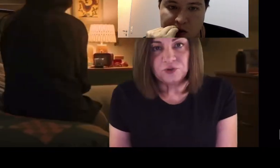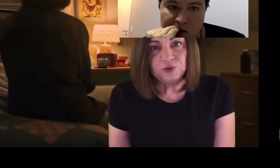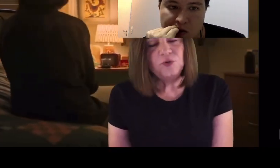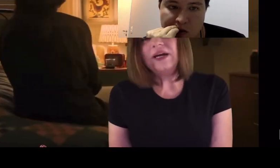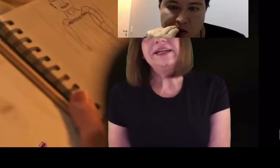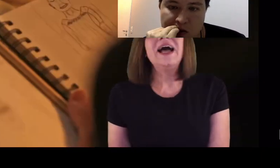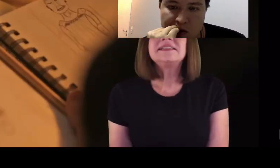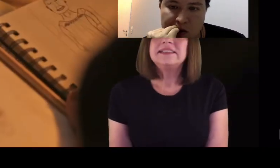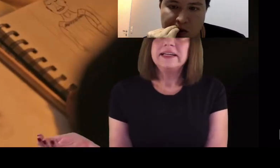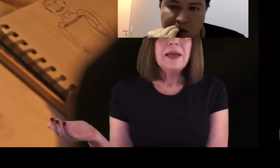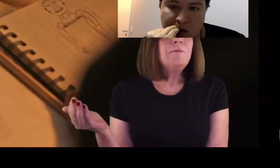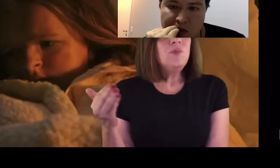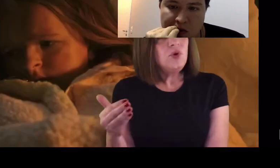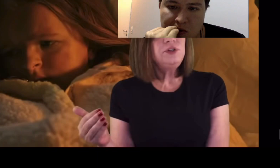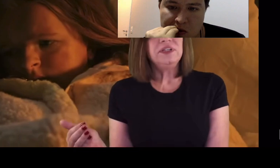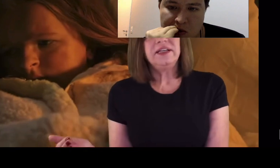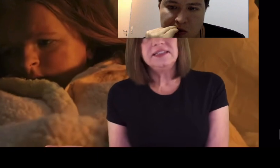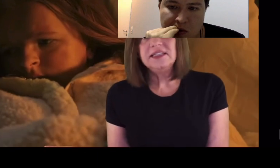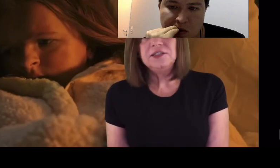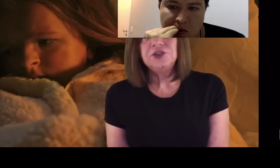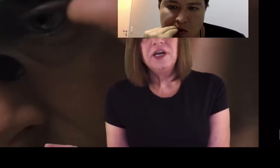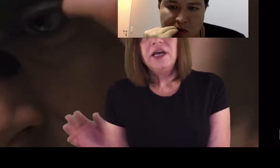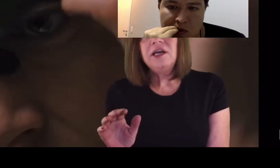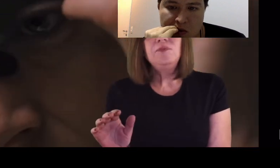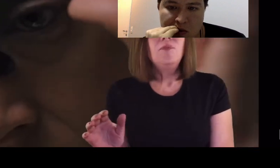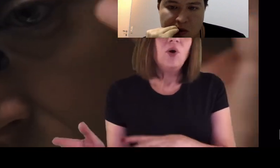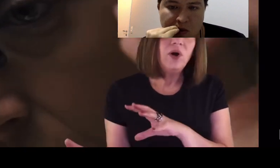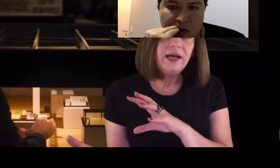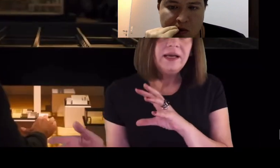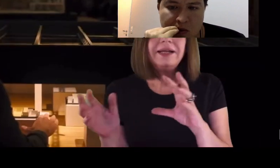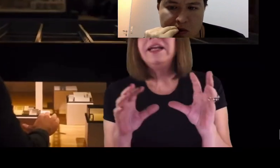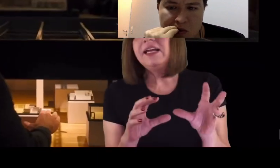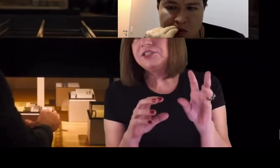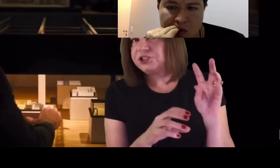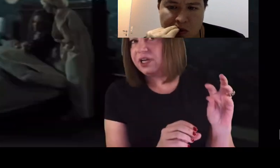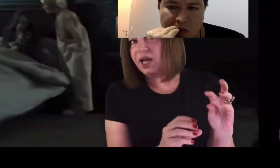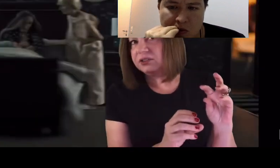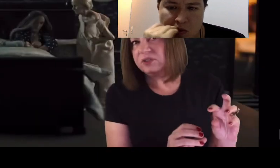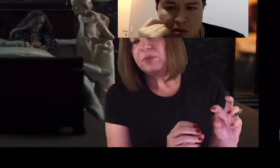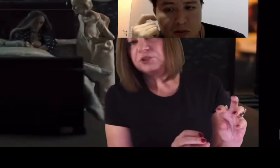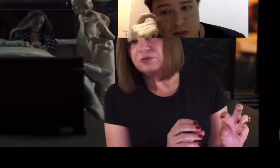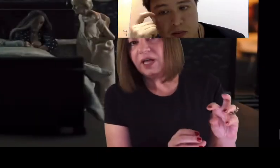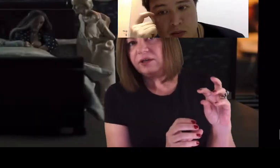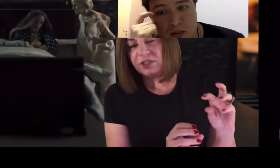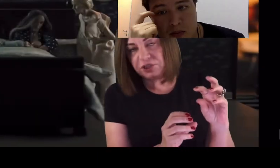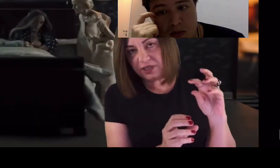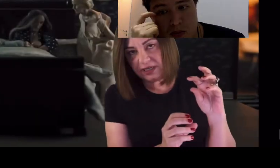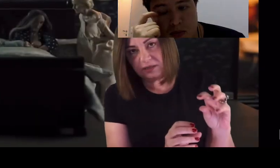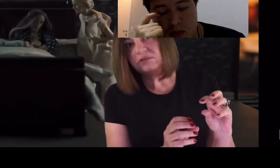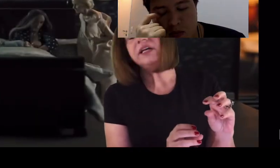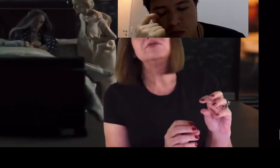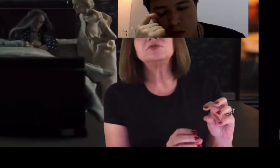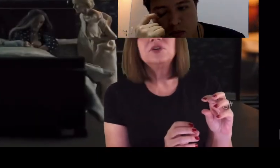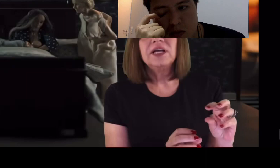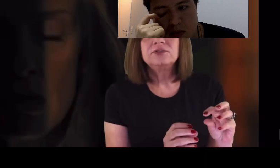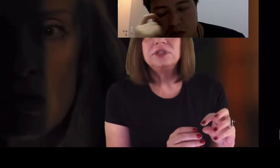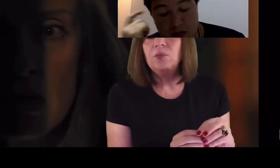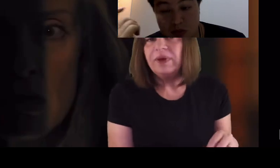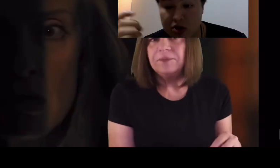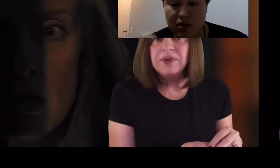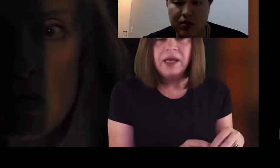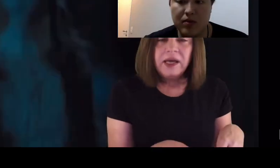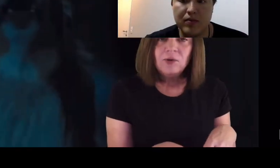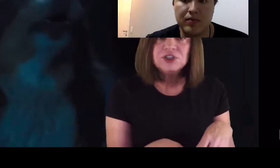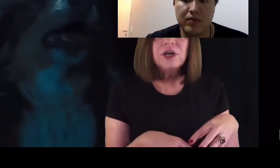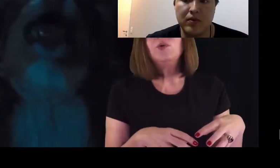traço do Ari Aster, que é muito interessante, embora, neste caso em particular, eu acho que ele não tenha funcionado